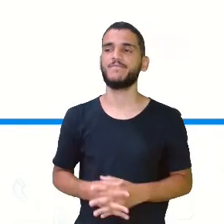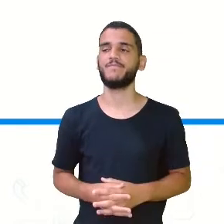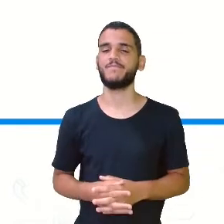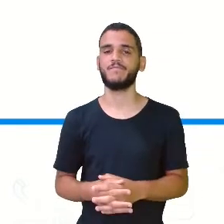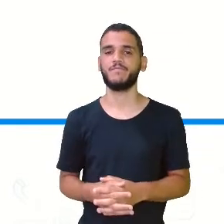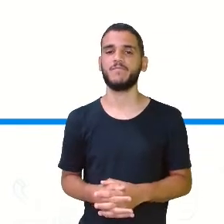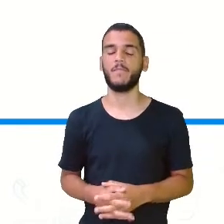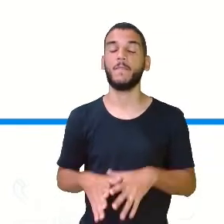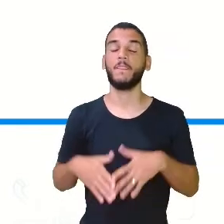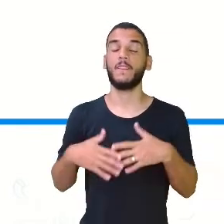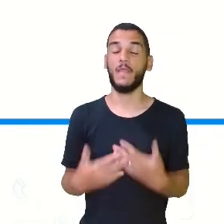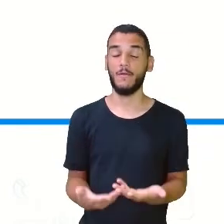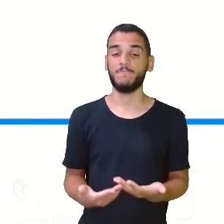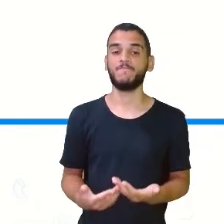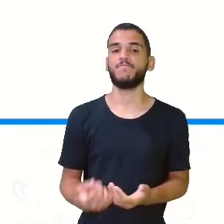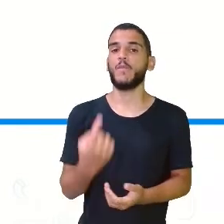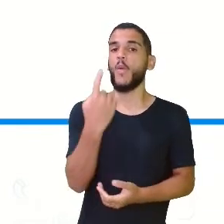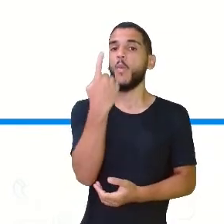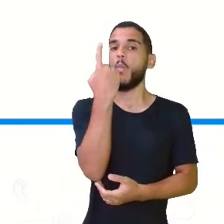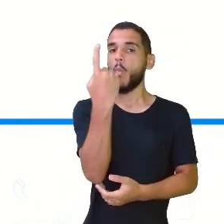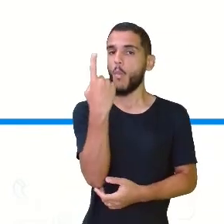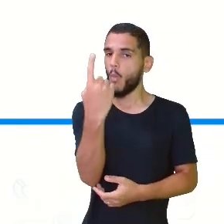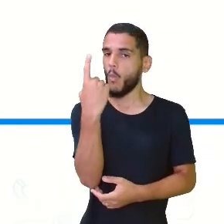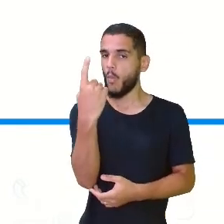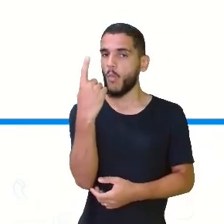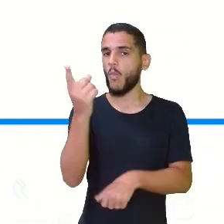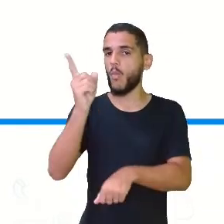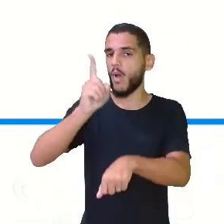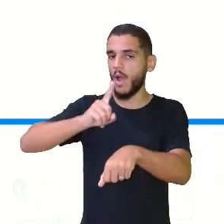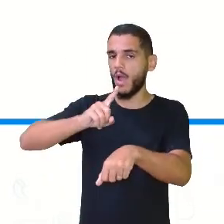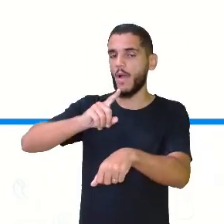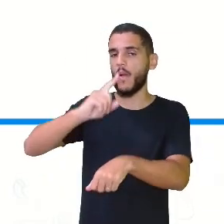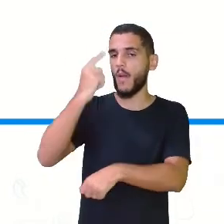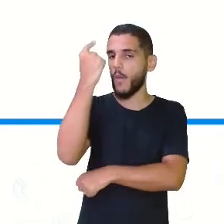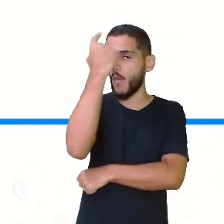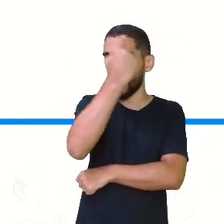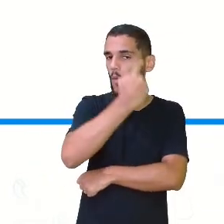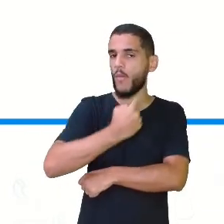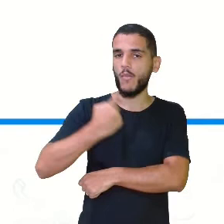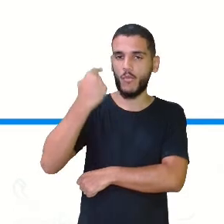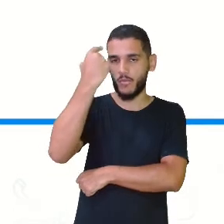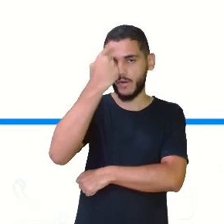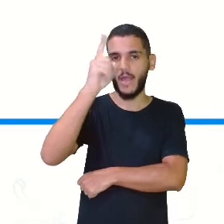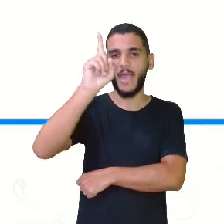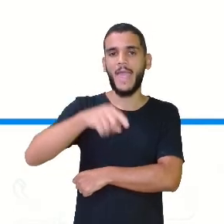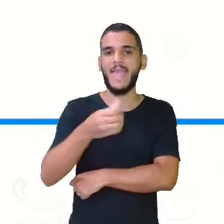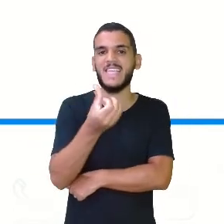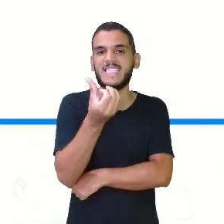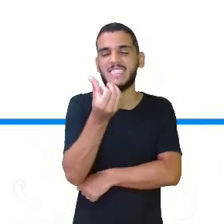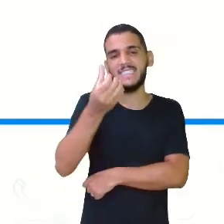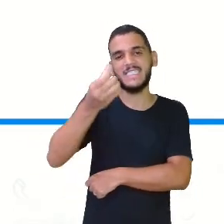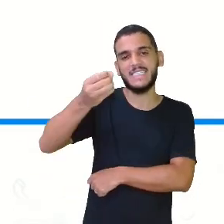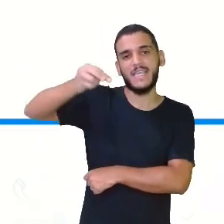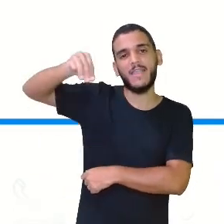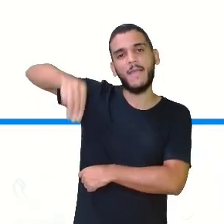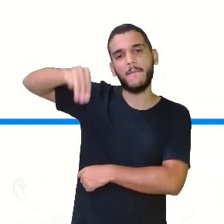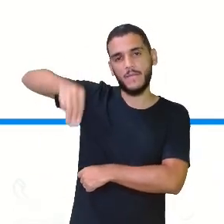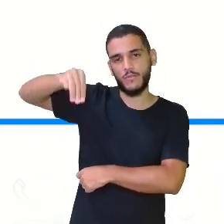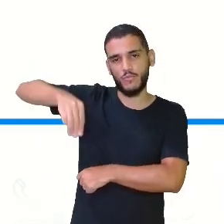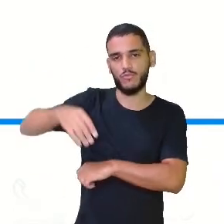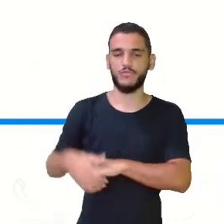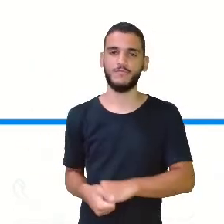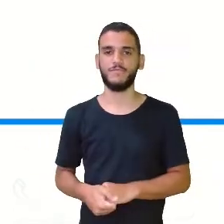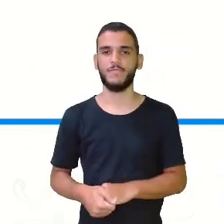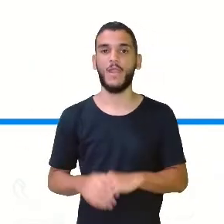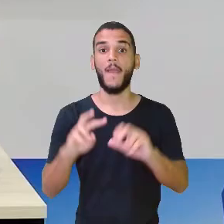Uma hora tem 60 minutos. Ou seja, olha pra aqui. Se eu tenho